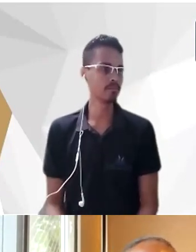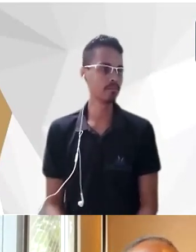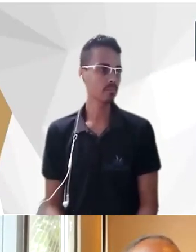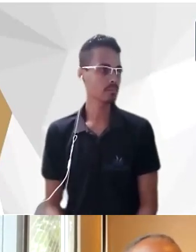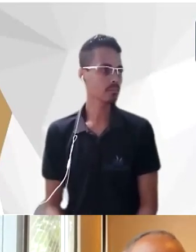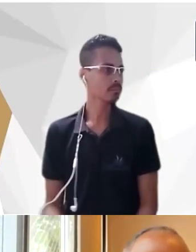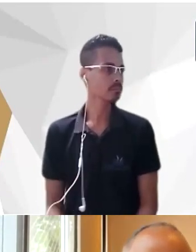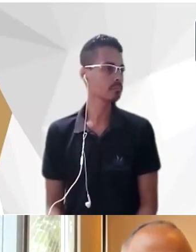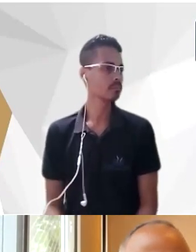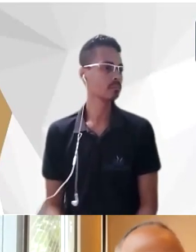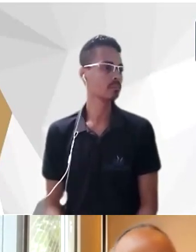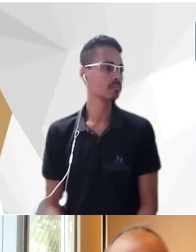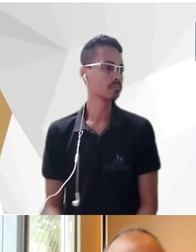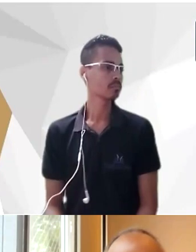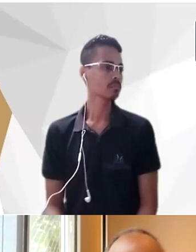Bom eu